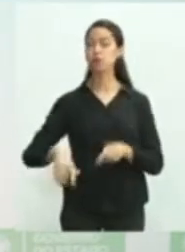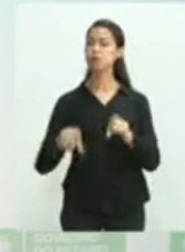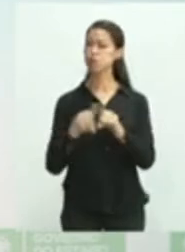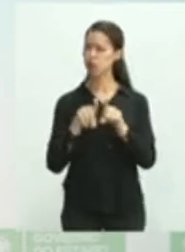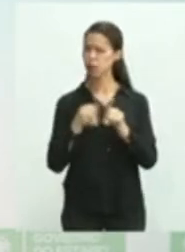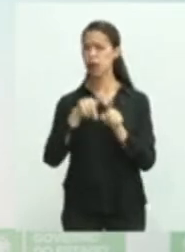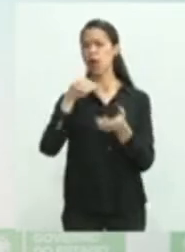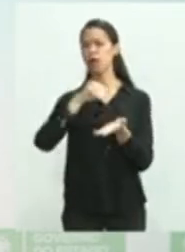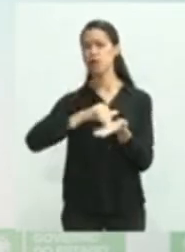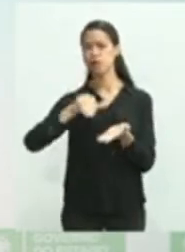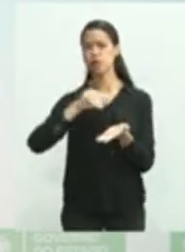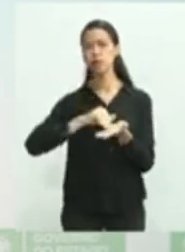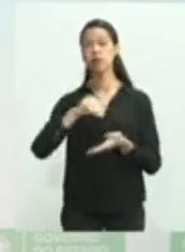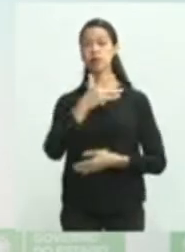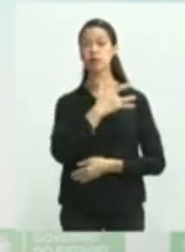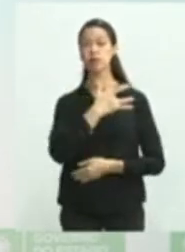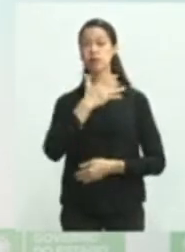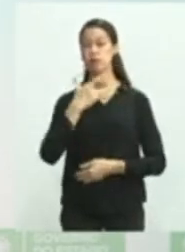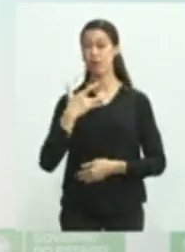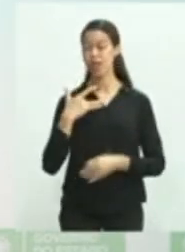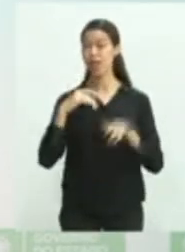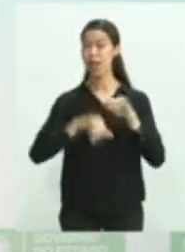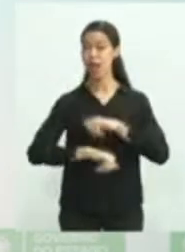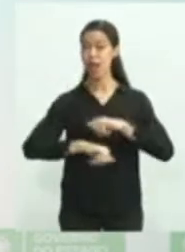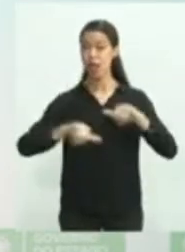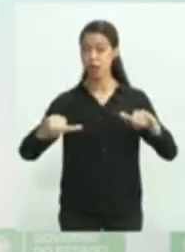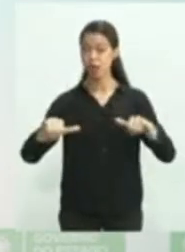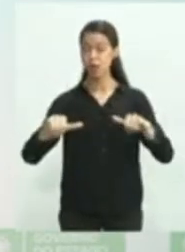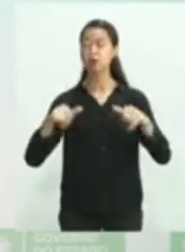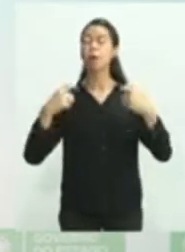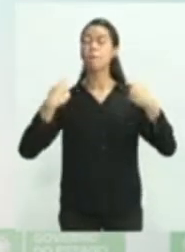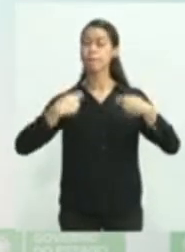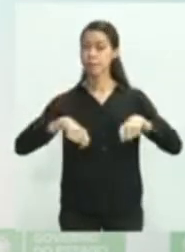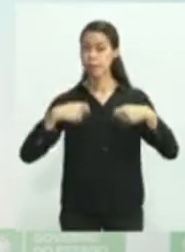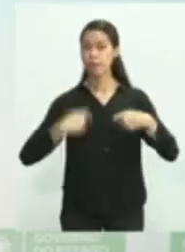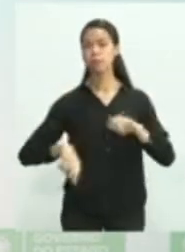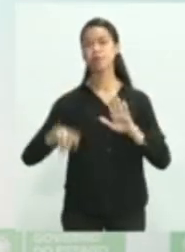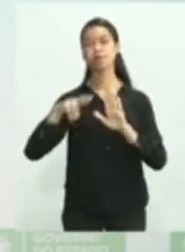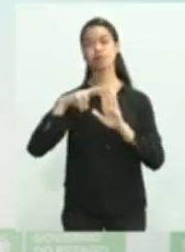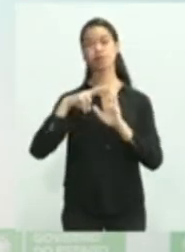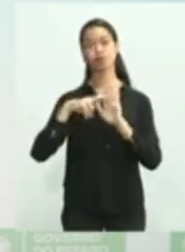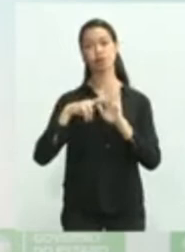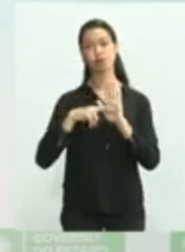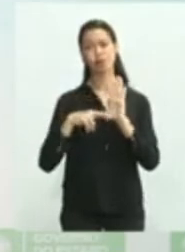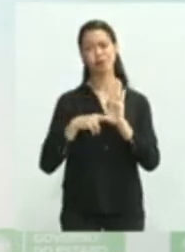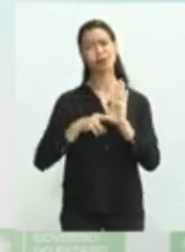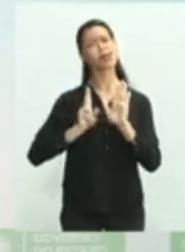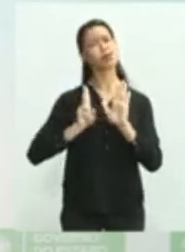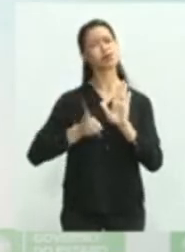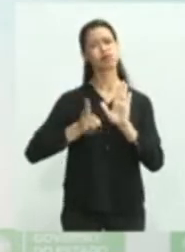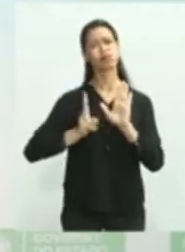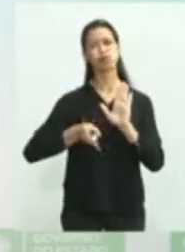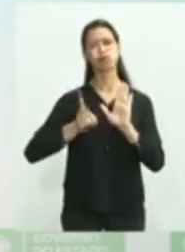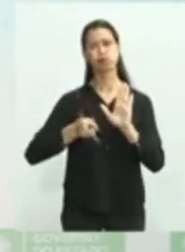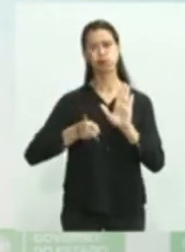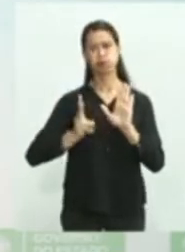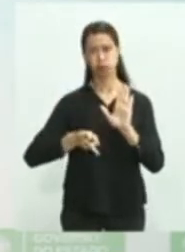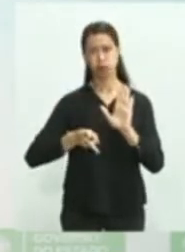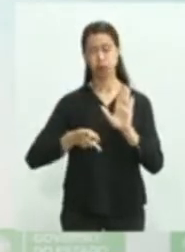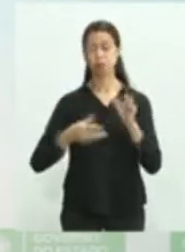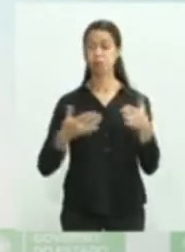Secretaria Estadual de Saúde é manter as regras já estabelecidas, ou seja, a